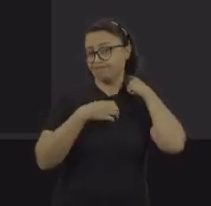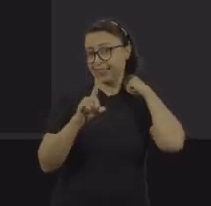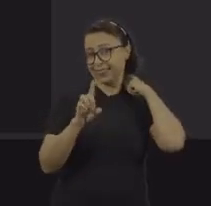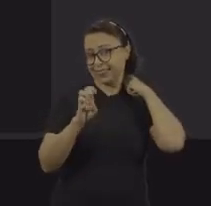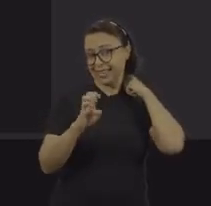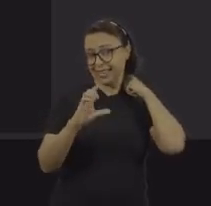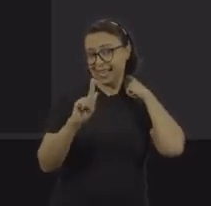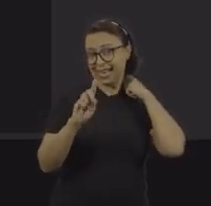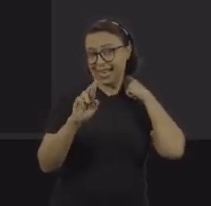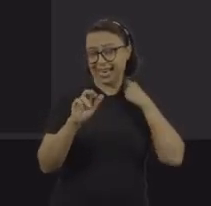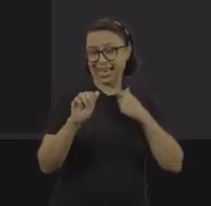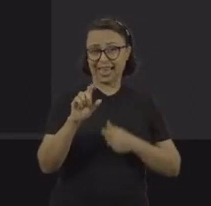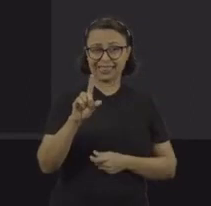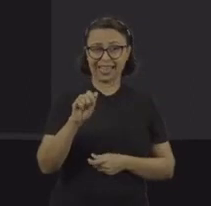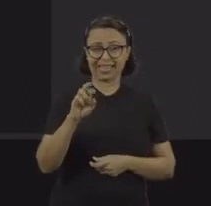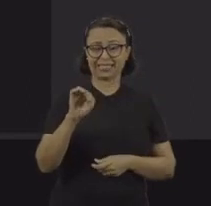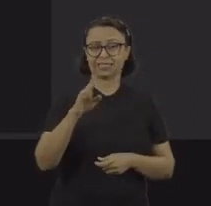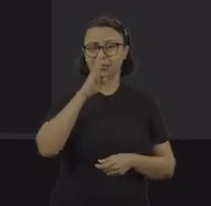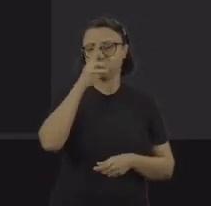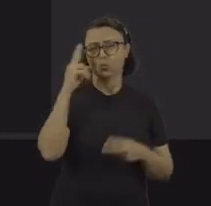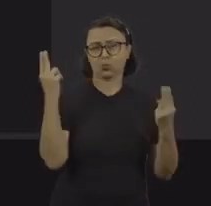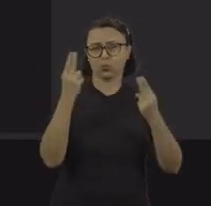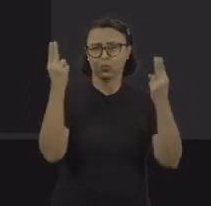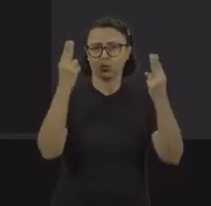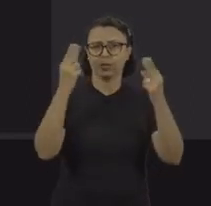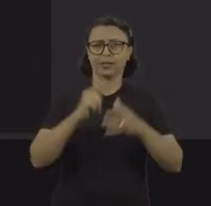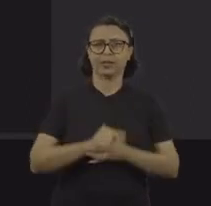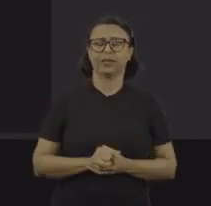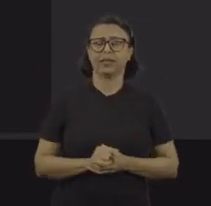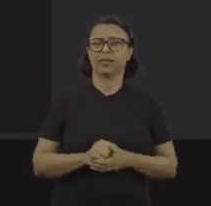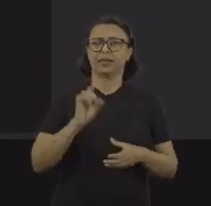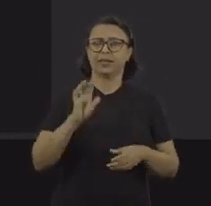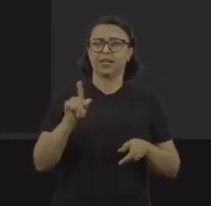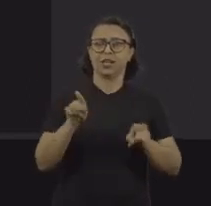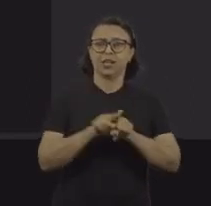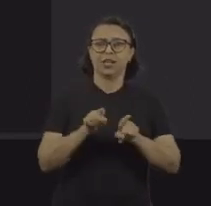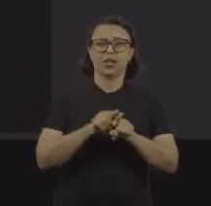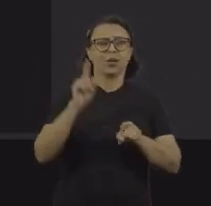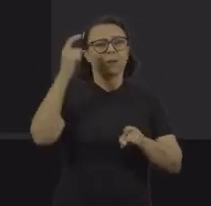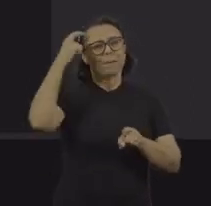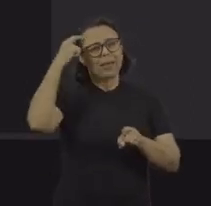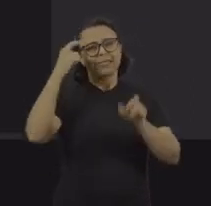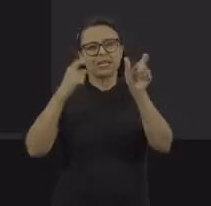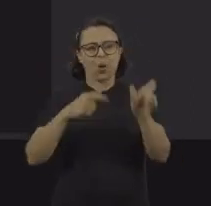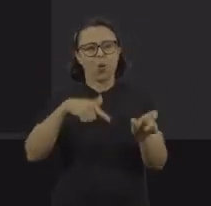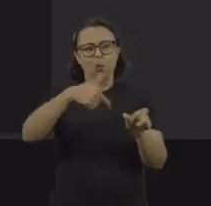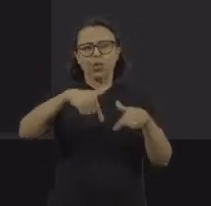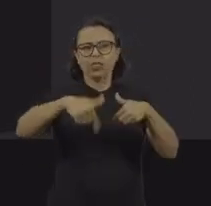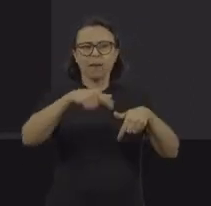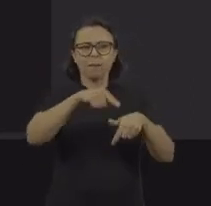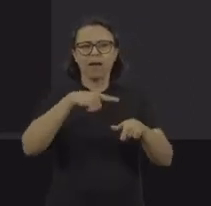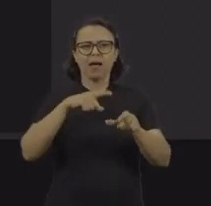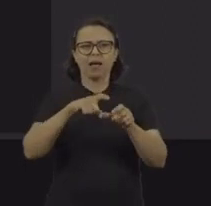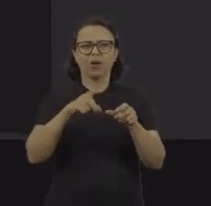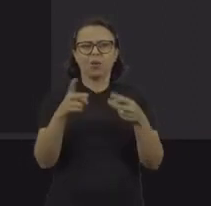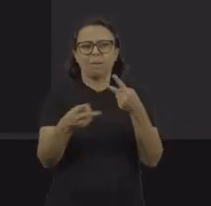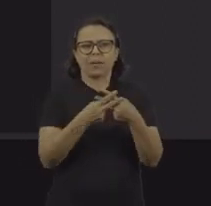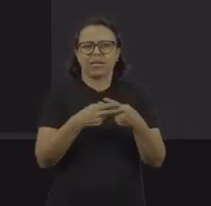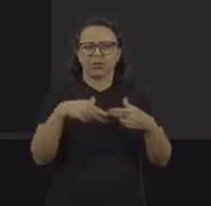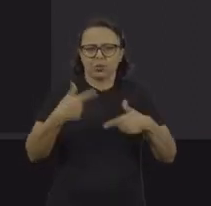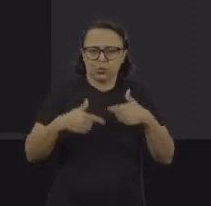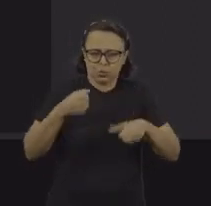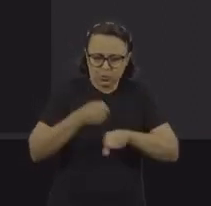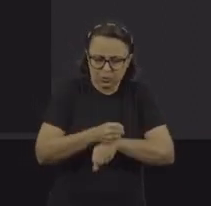degradantes, eu acho que mais do que acometer a liberdade do trabalhador, ela tenta contra a sua dignidade.